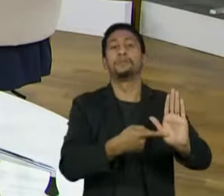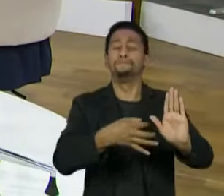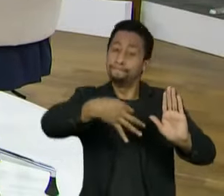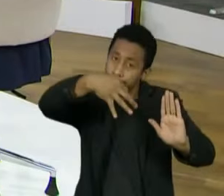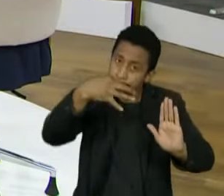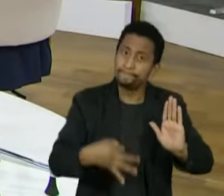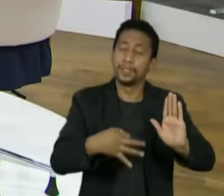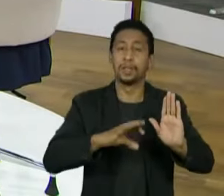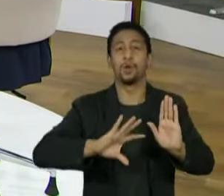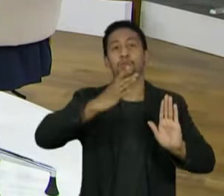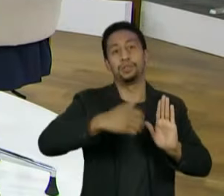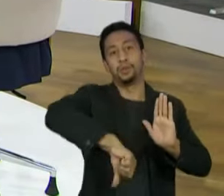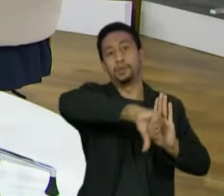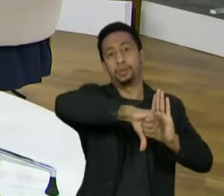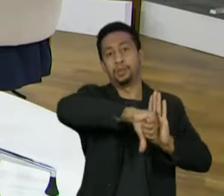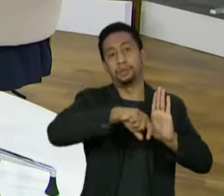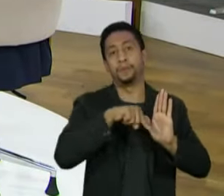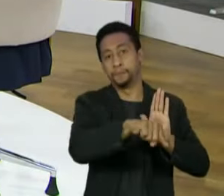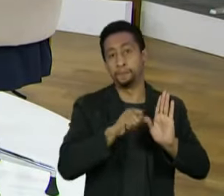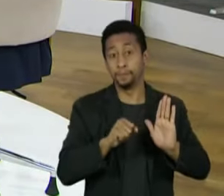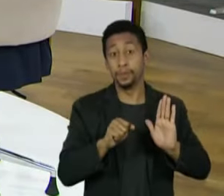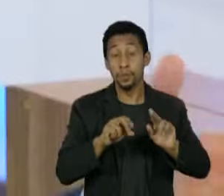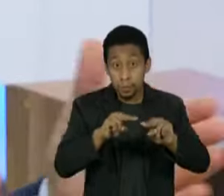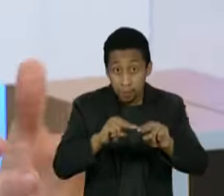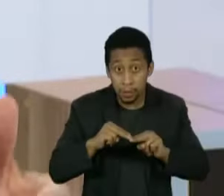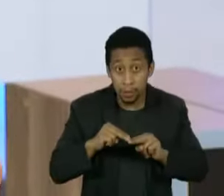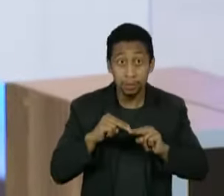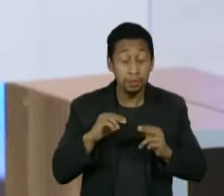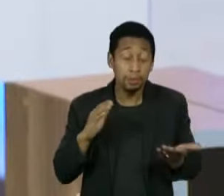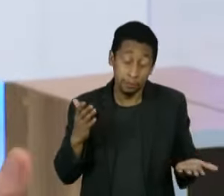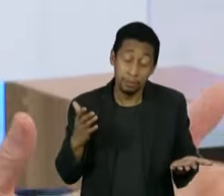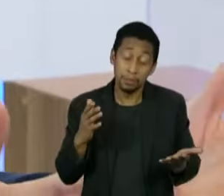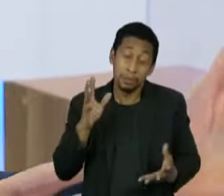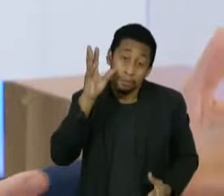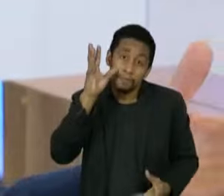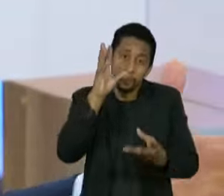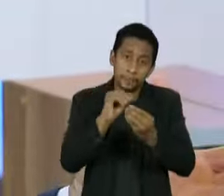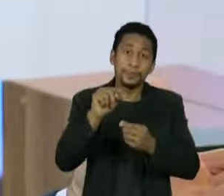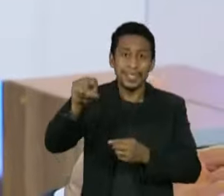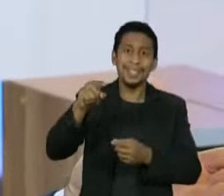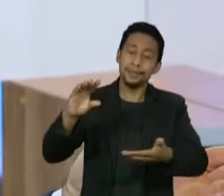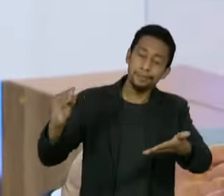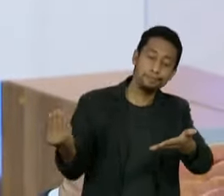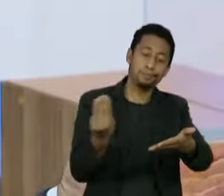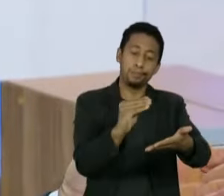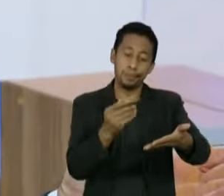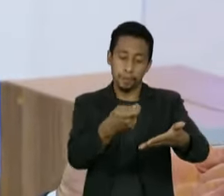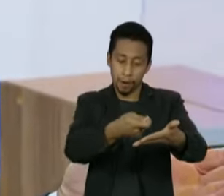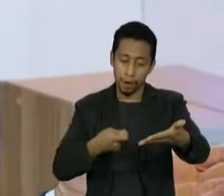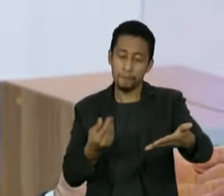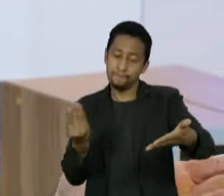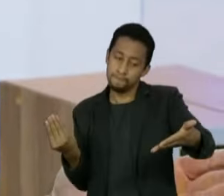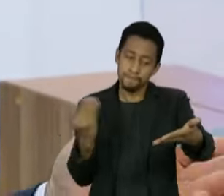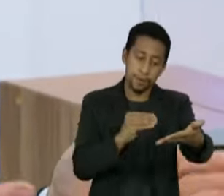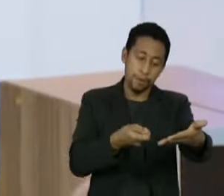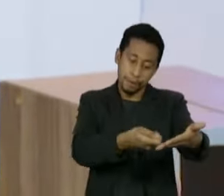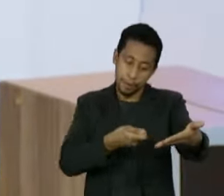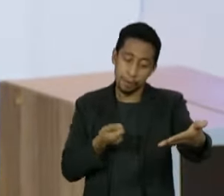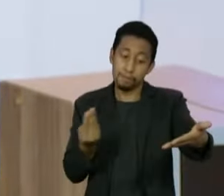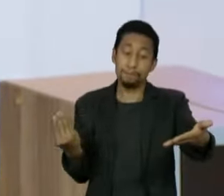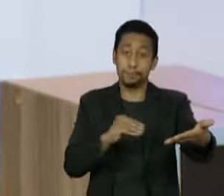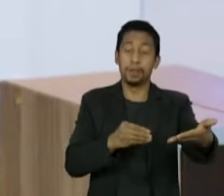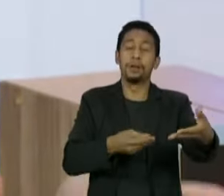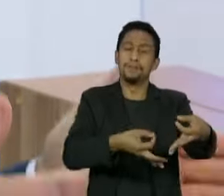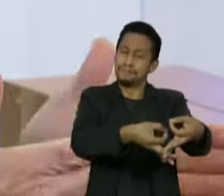certeza da prática do crime. Por isso que eu entendo que ele ampliou o rol de crimes com